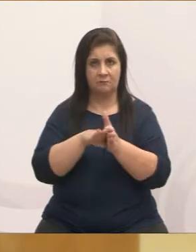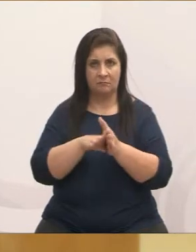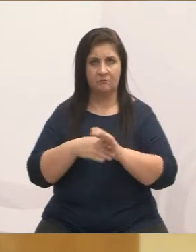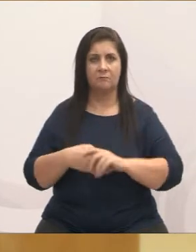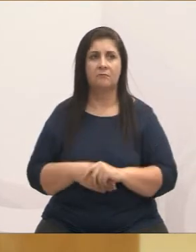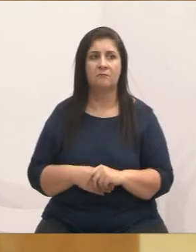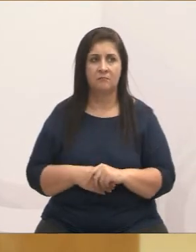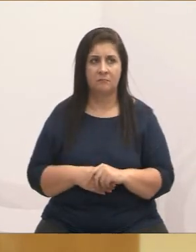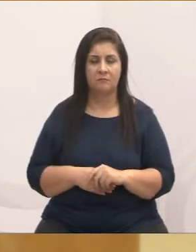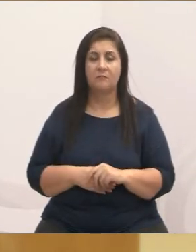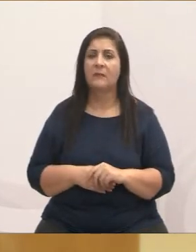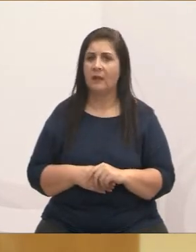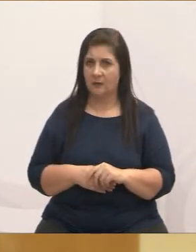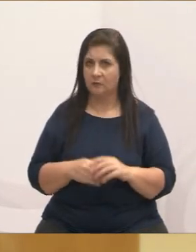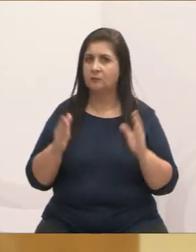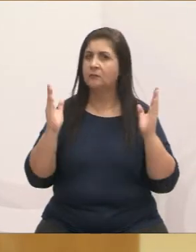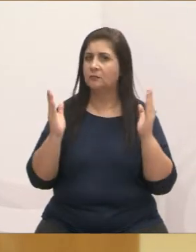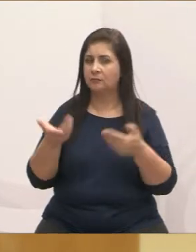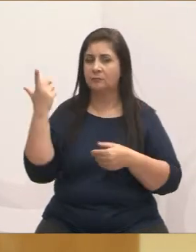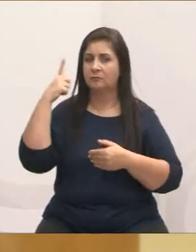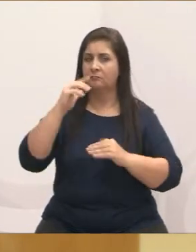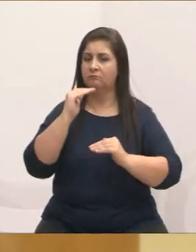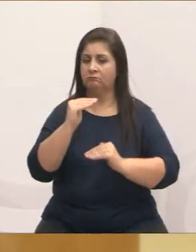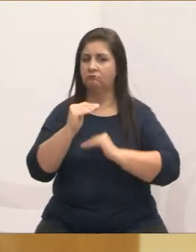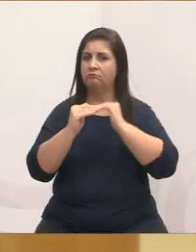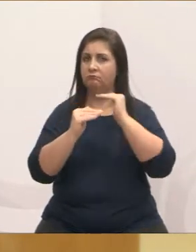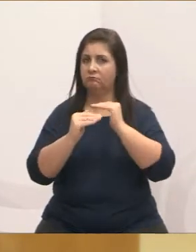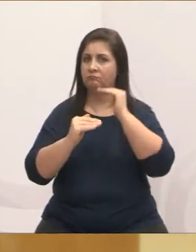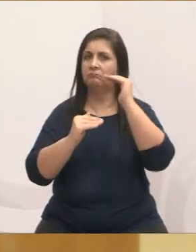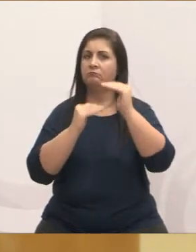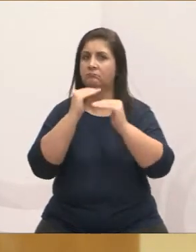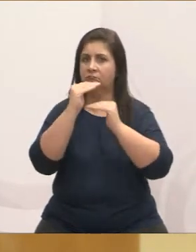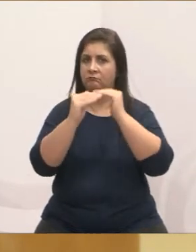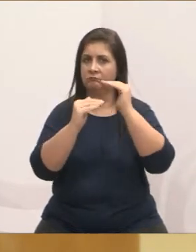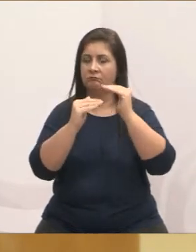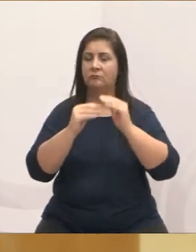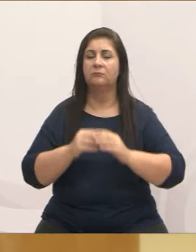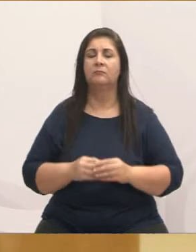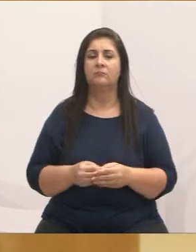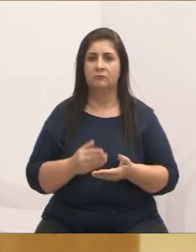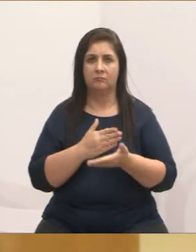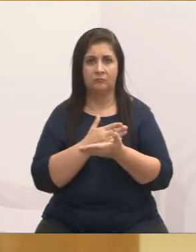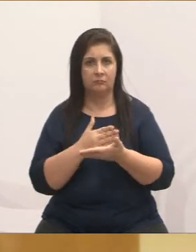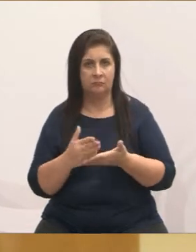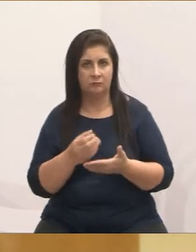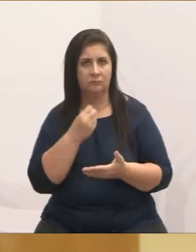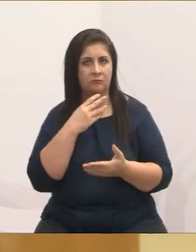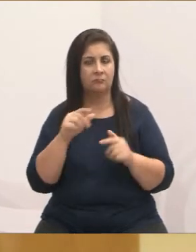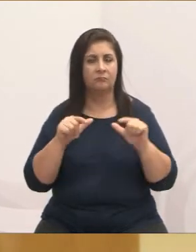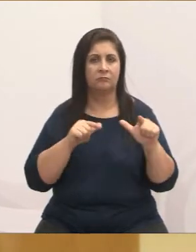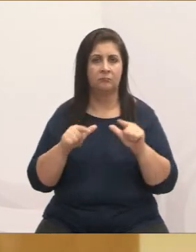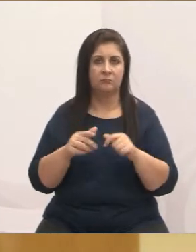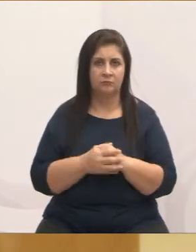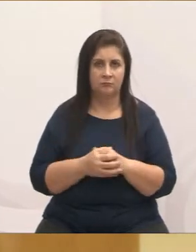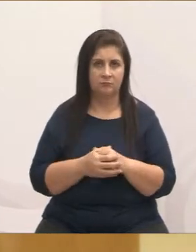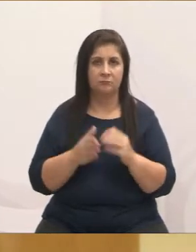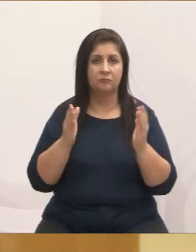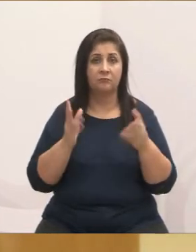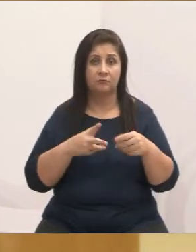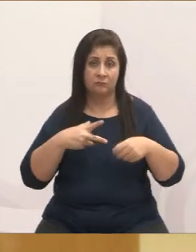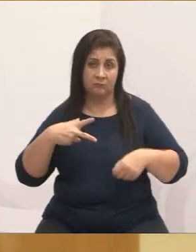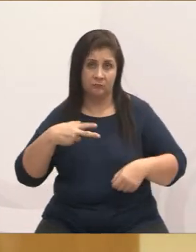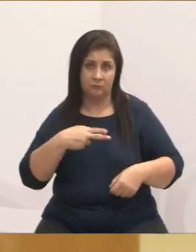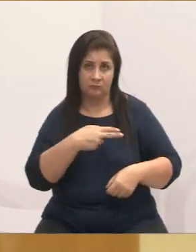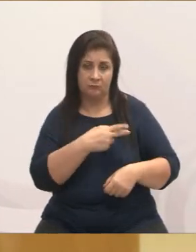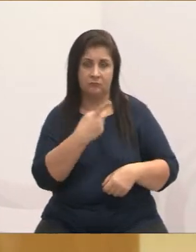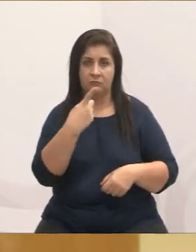lógico que nós avançamos muito, ele está fazendo um bom trabalho com relação à castração, foram castrados 10 mil animais já na